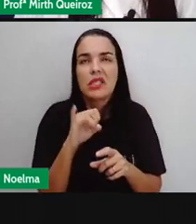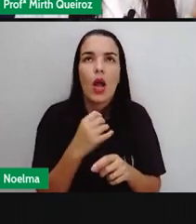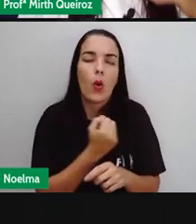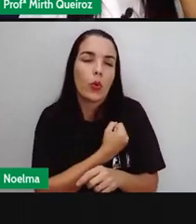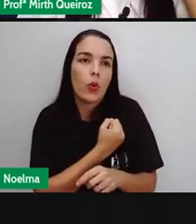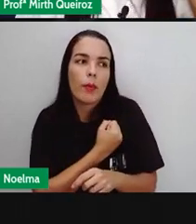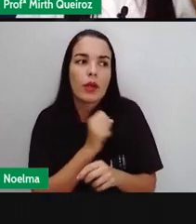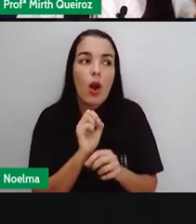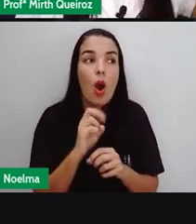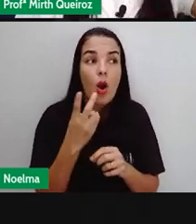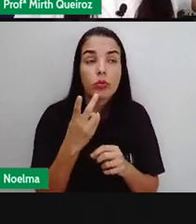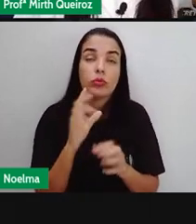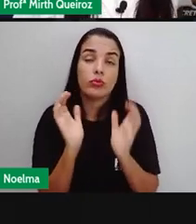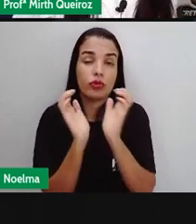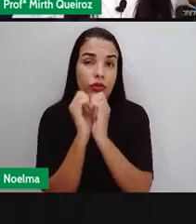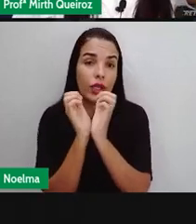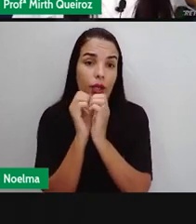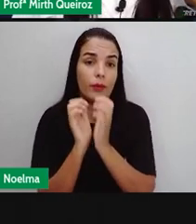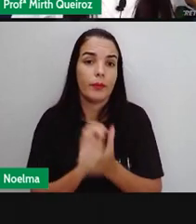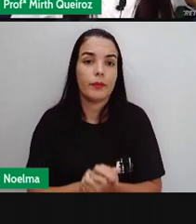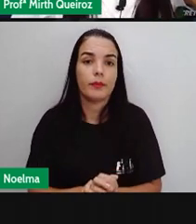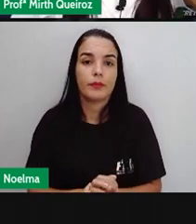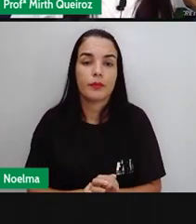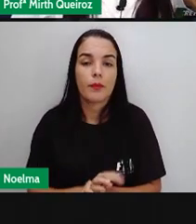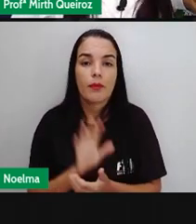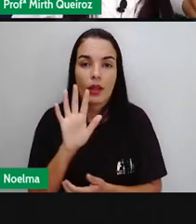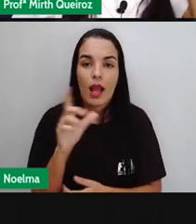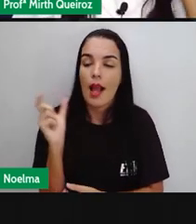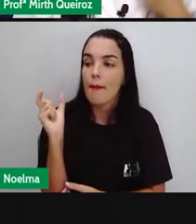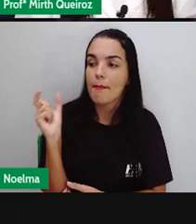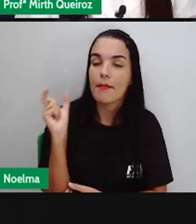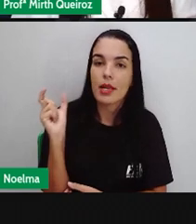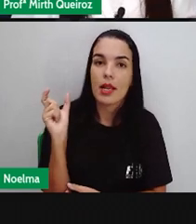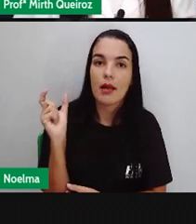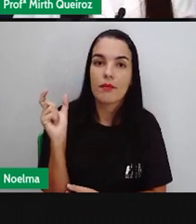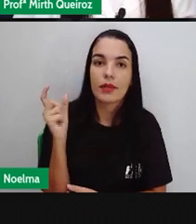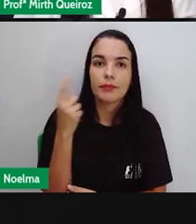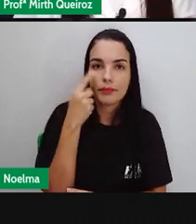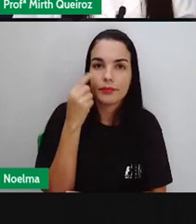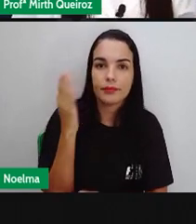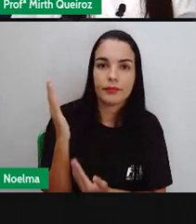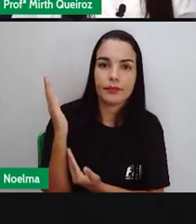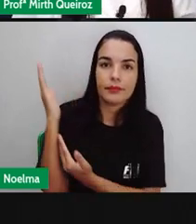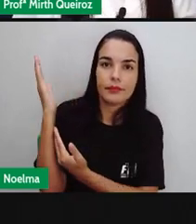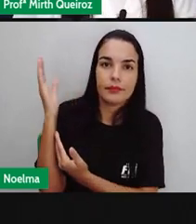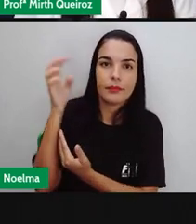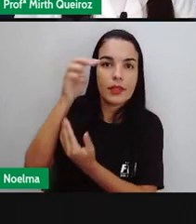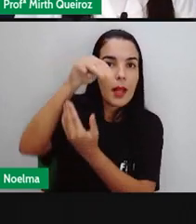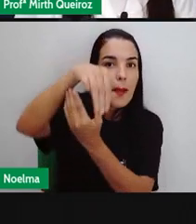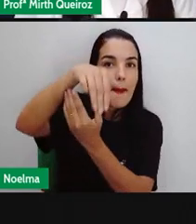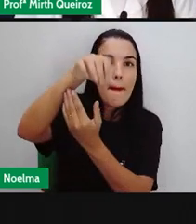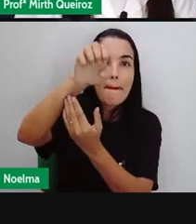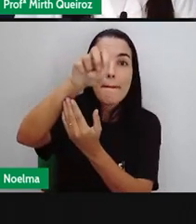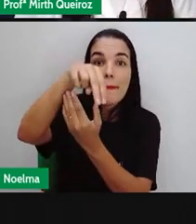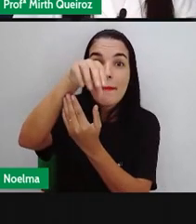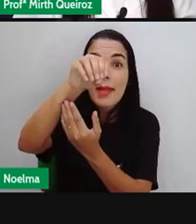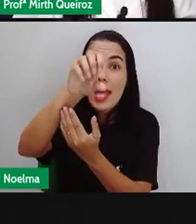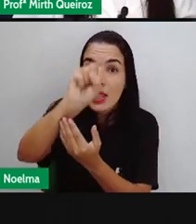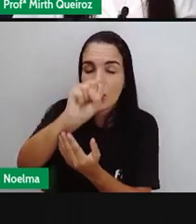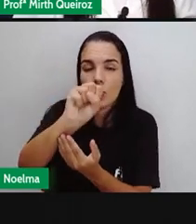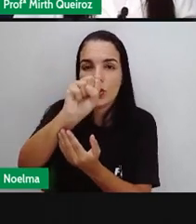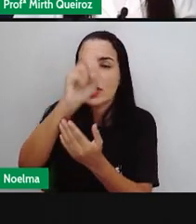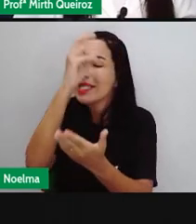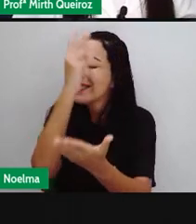não mudar de acordo com o gênero. A palavra menos, não existe a palavra mena, certo, gente?